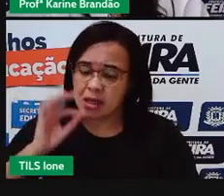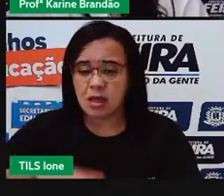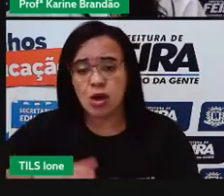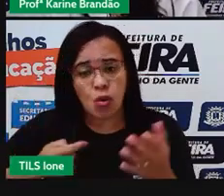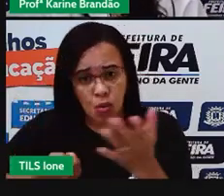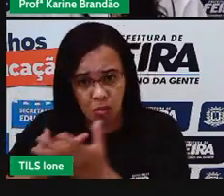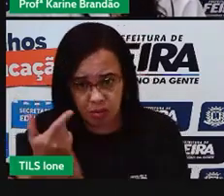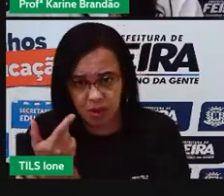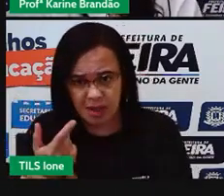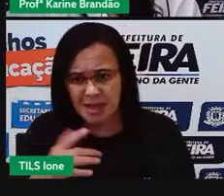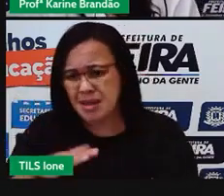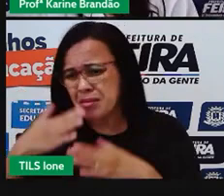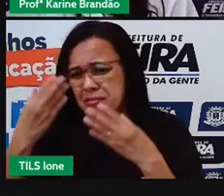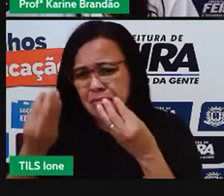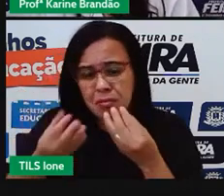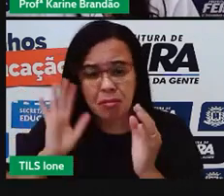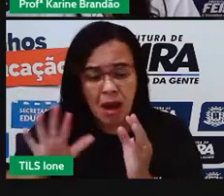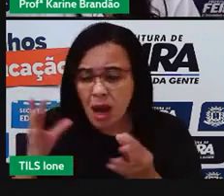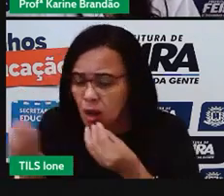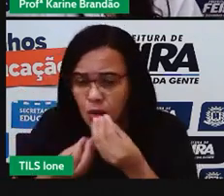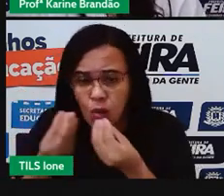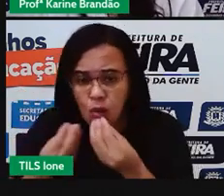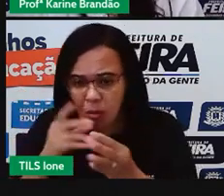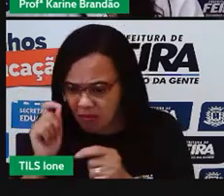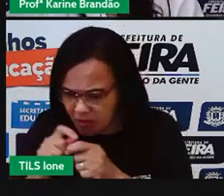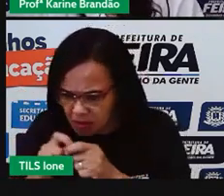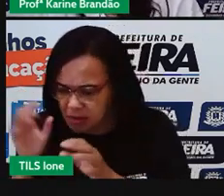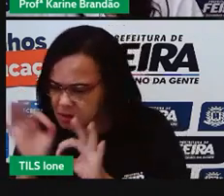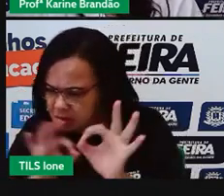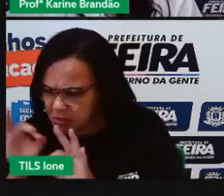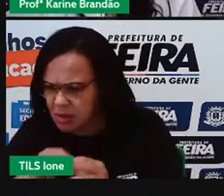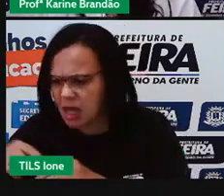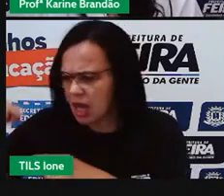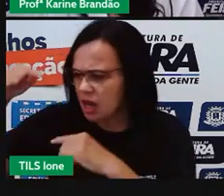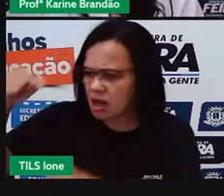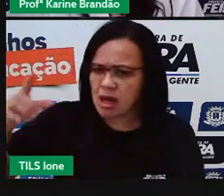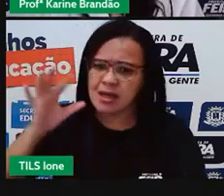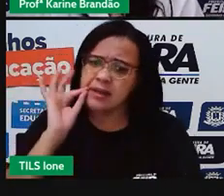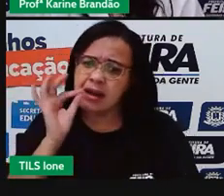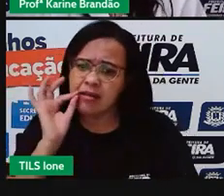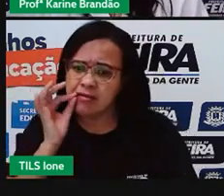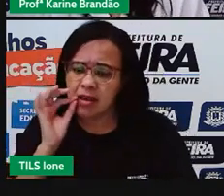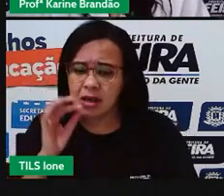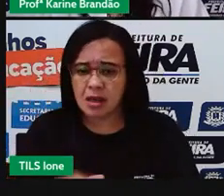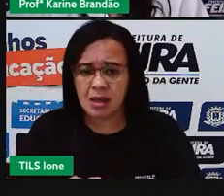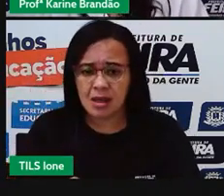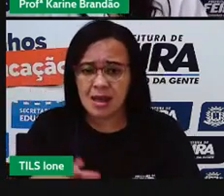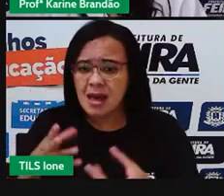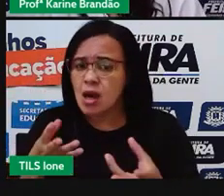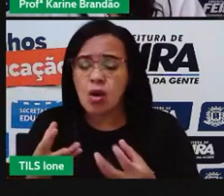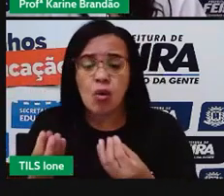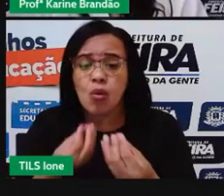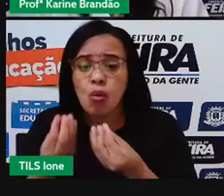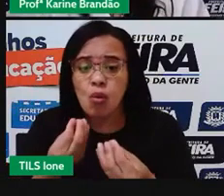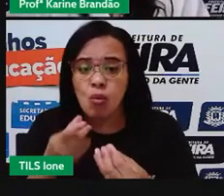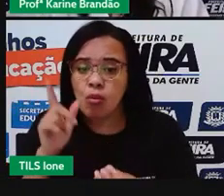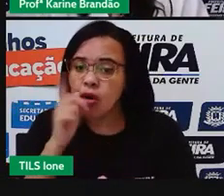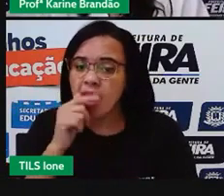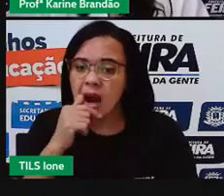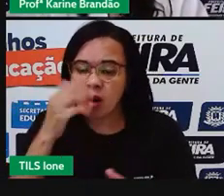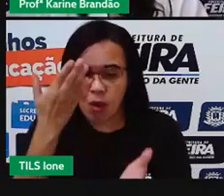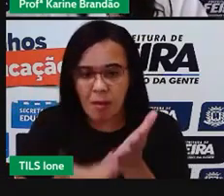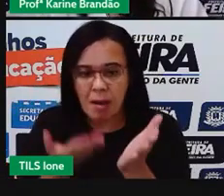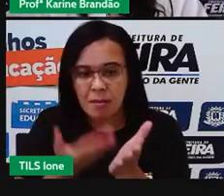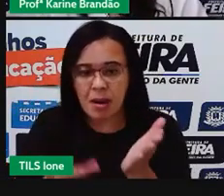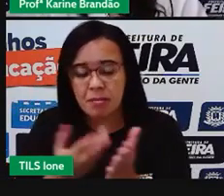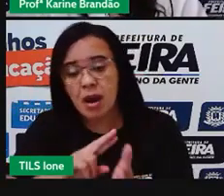indireto. Porque eu estou comprando só a garrafa. Mas junto com essa garrafa, eu meço, né? Eu vou medir também a